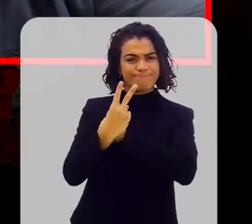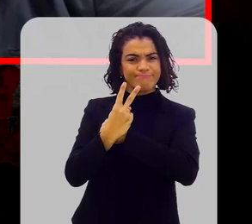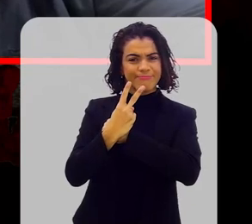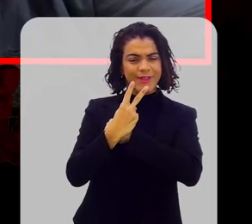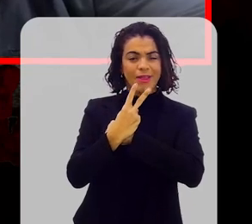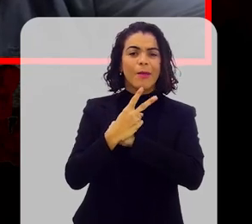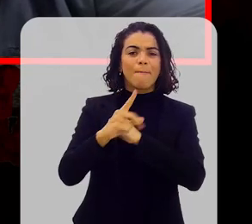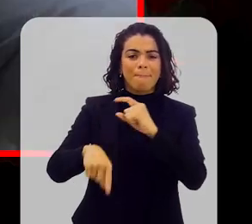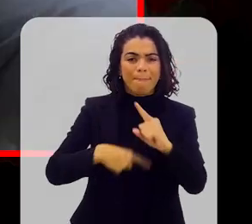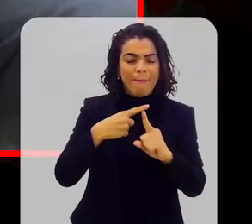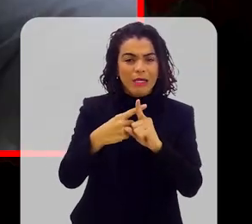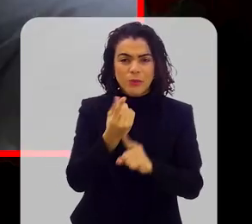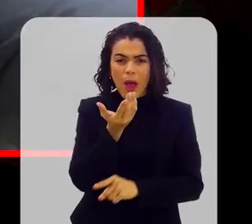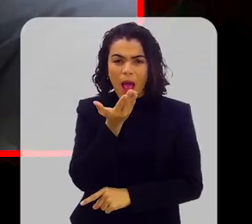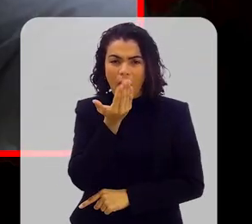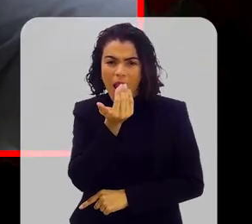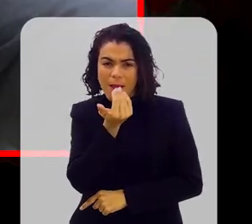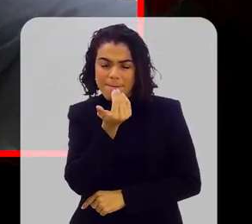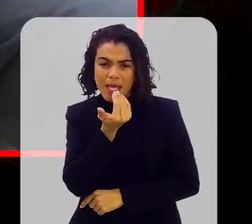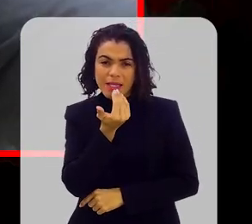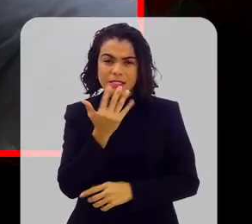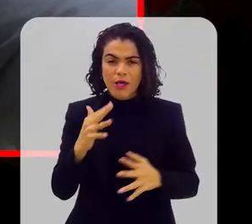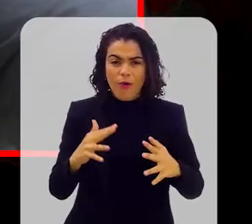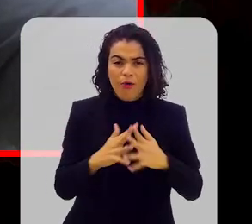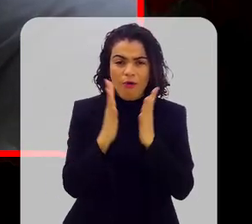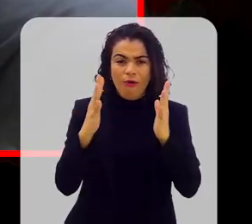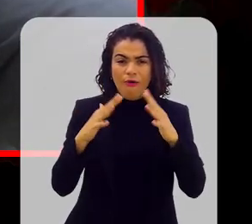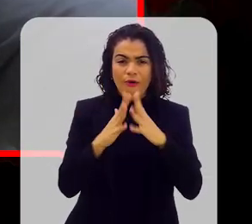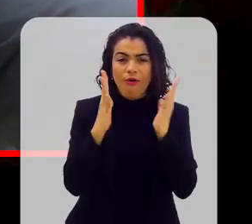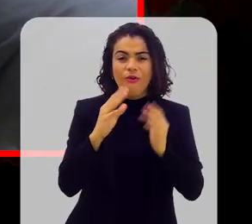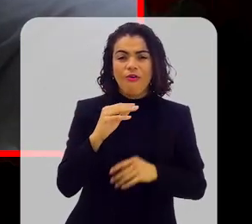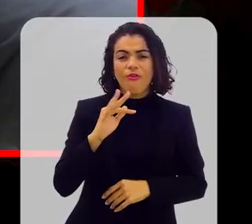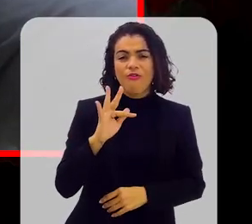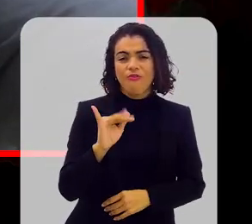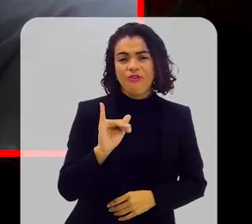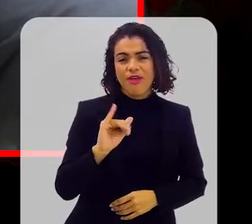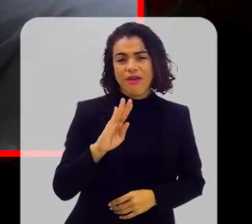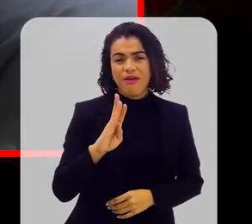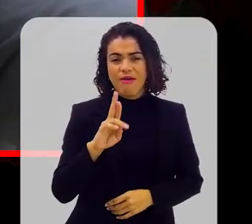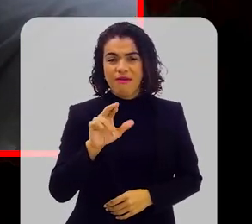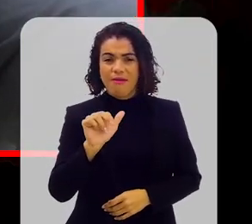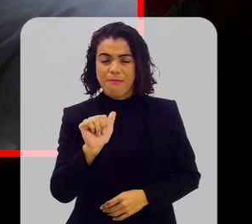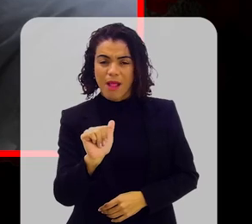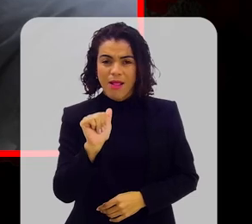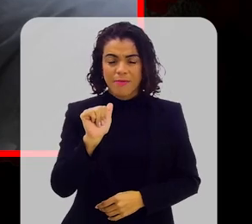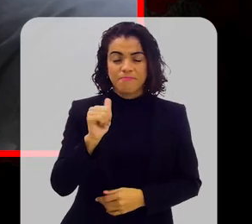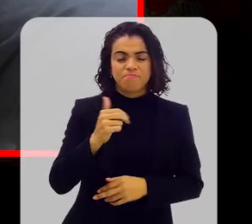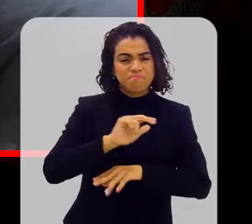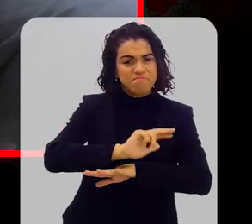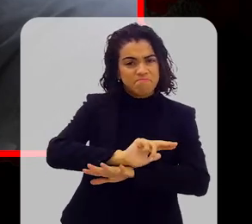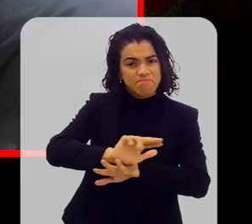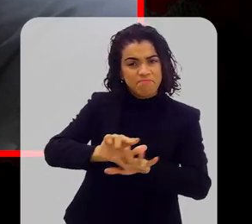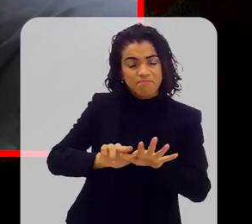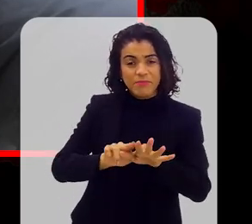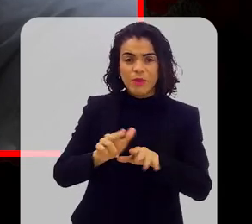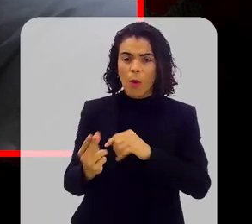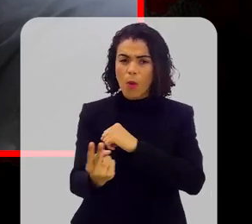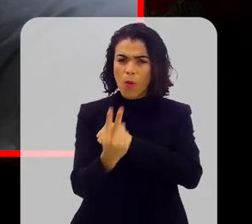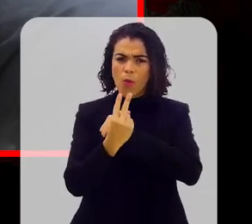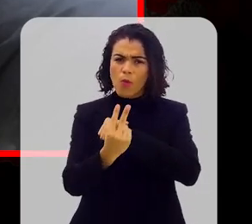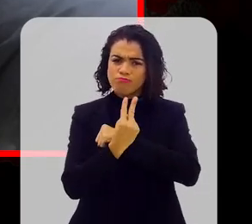assim como uma dieta rica em fibras, que a gente vai encontrar em verduras, legumes, frutas. Então, cuidar da saúde,